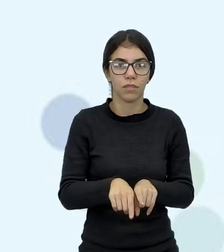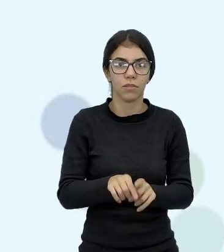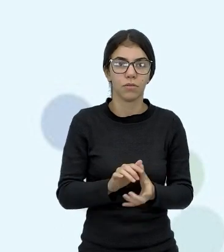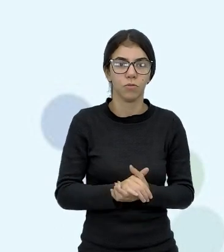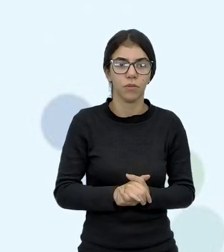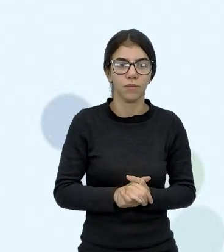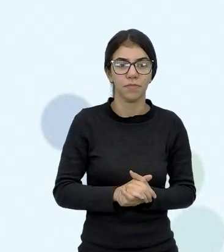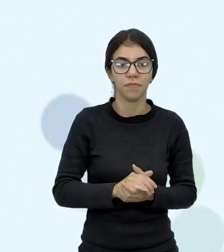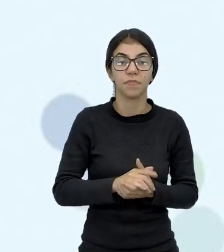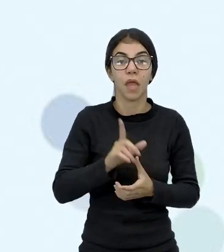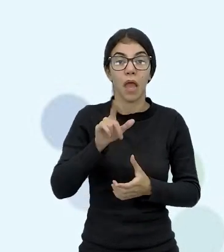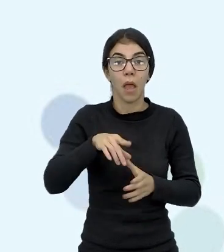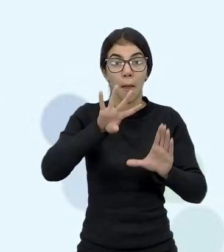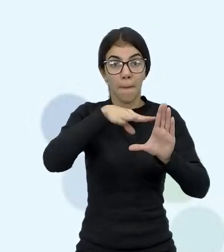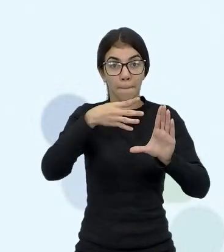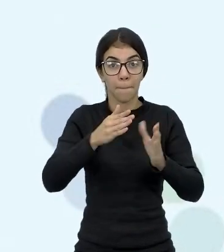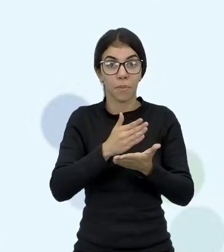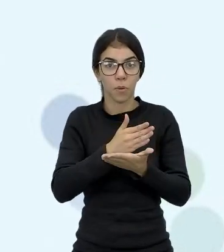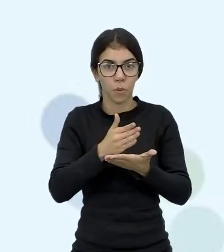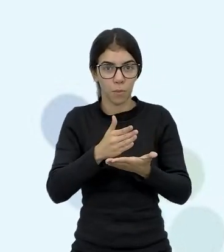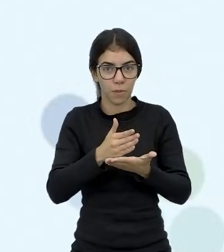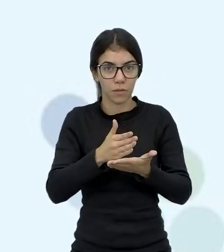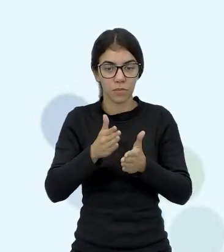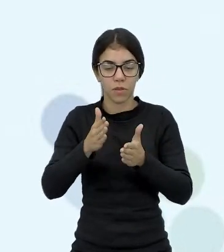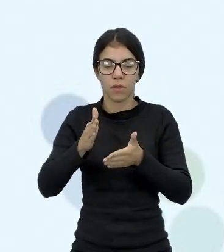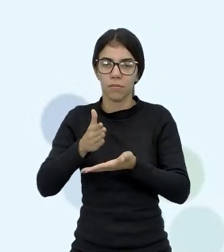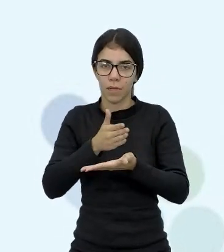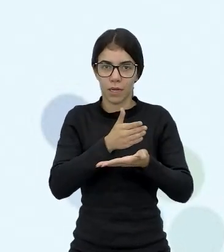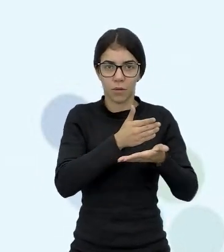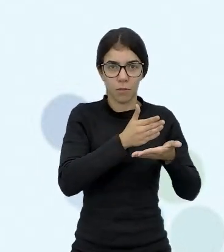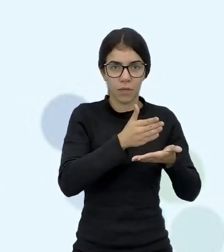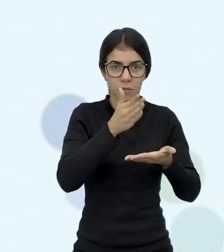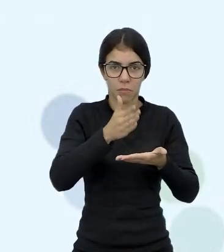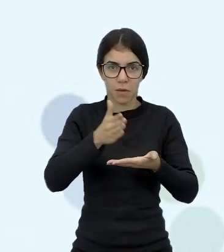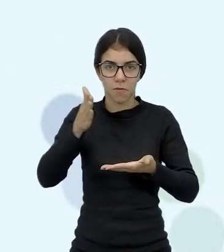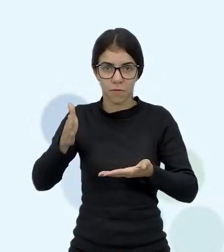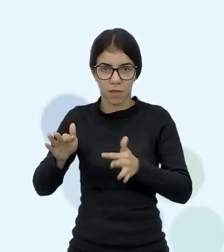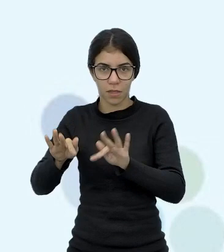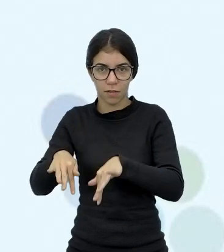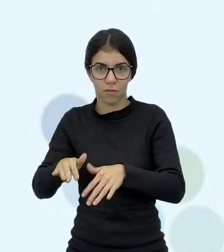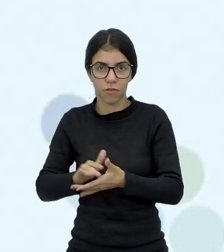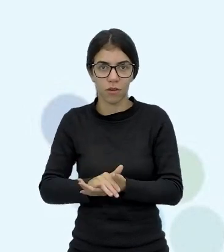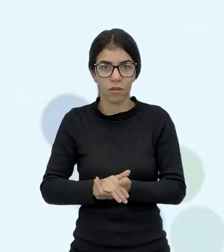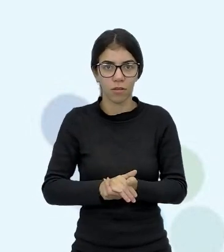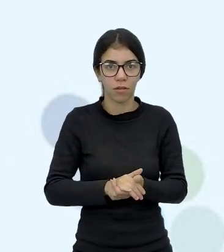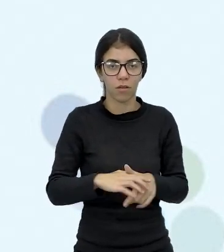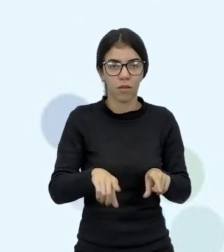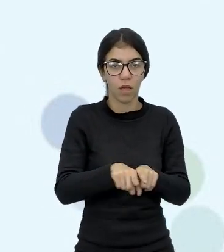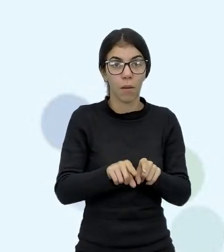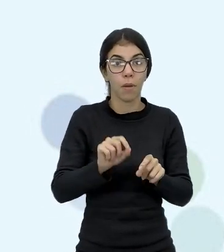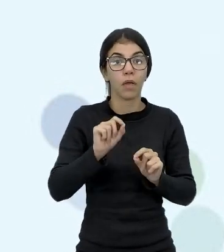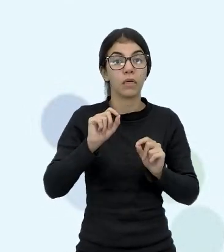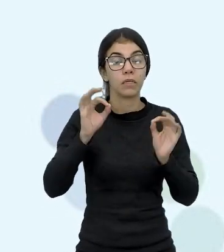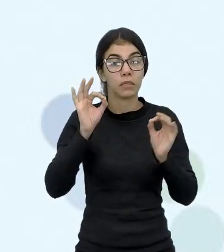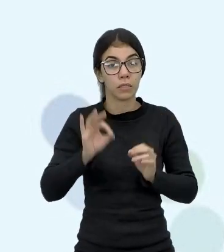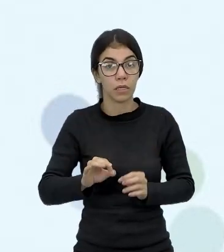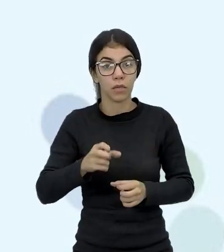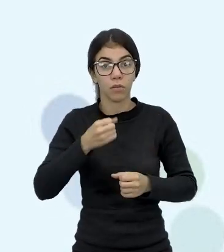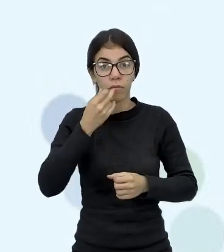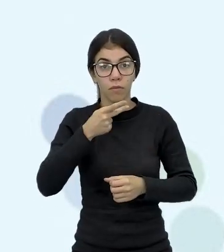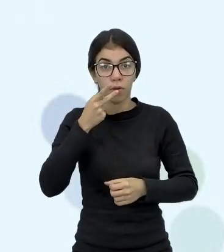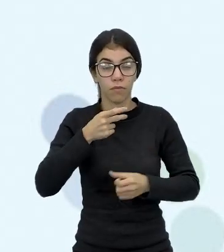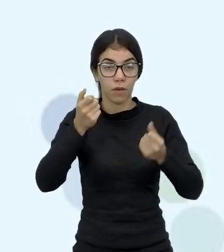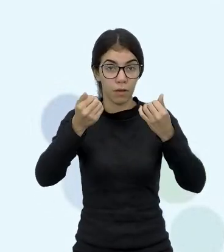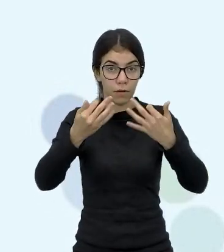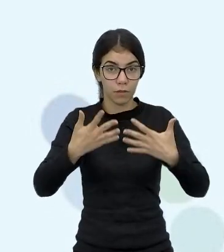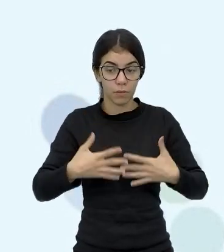roteiro você tenha o começo, o meio e o fim bem definidos, inclusive o que vai ser falado. Tá